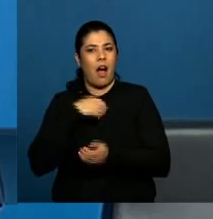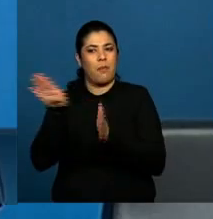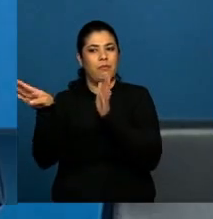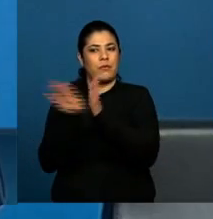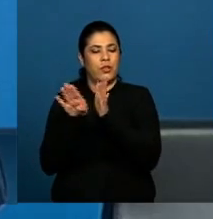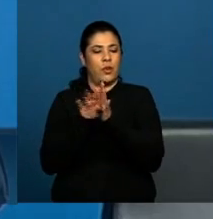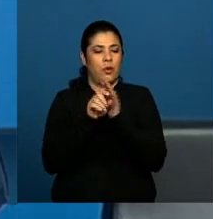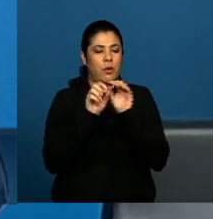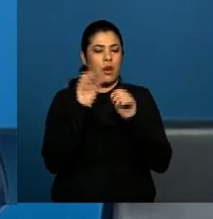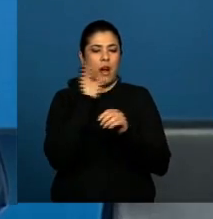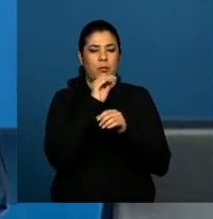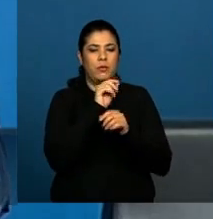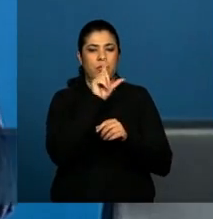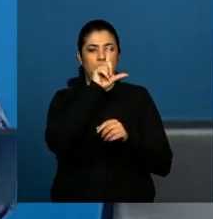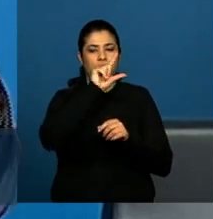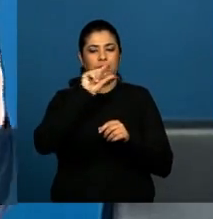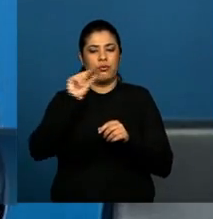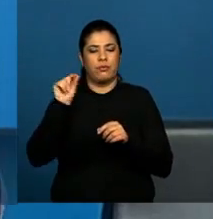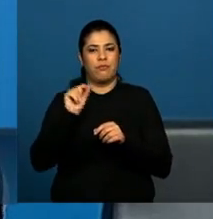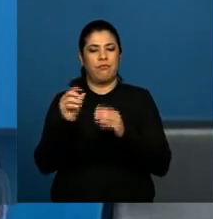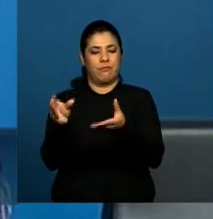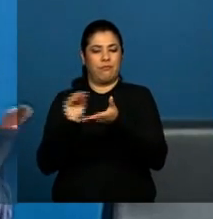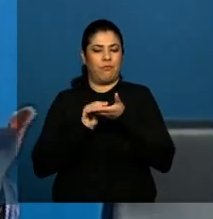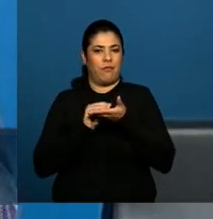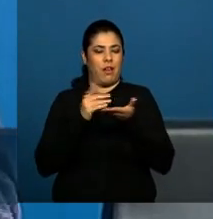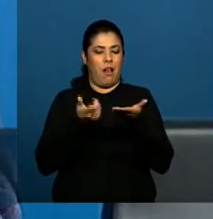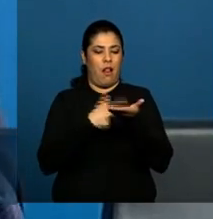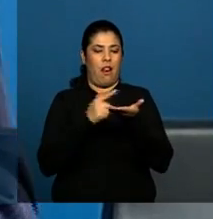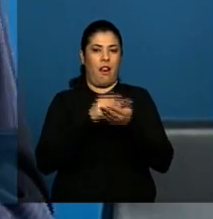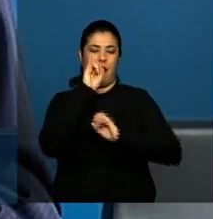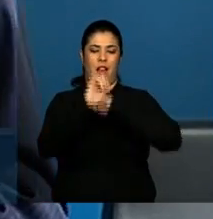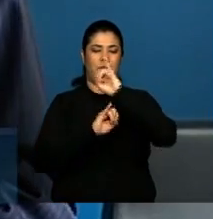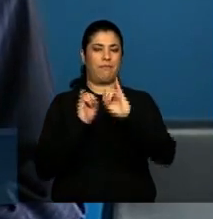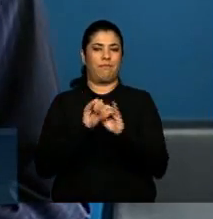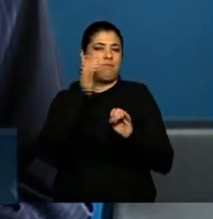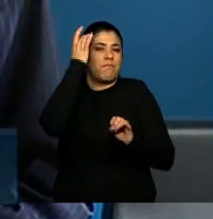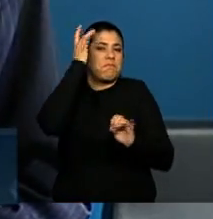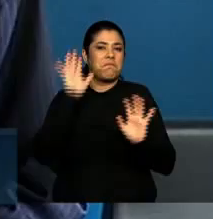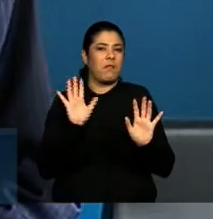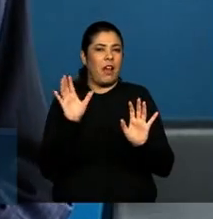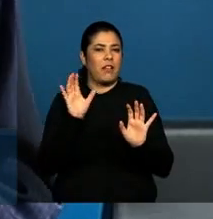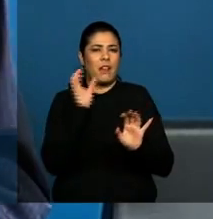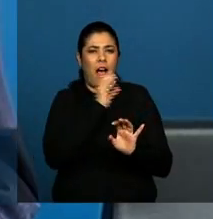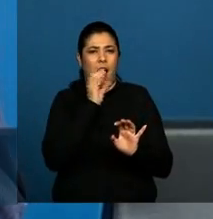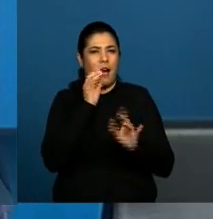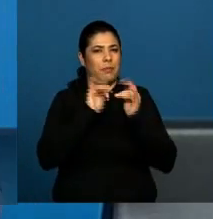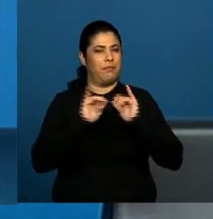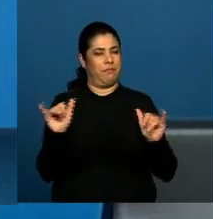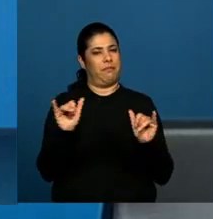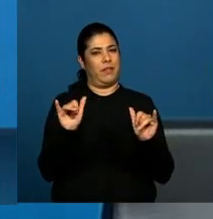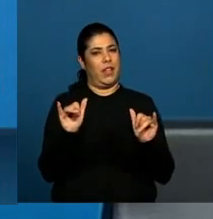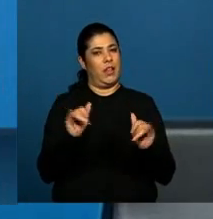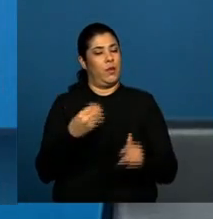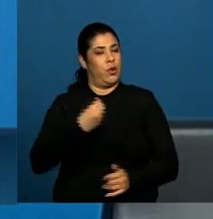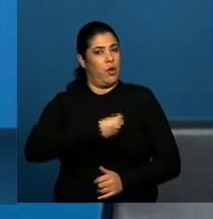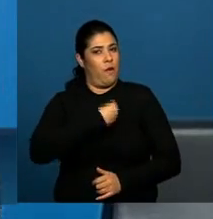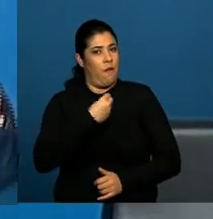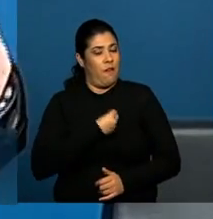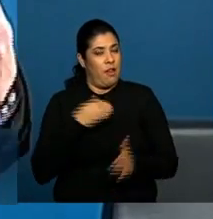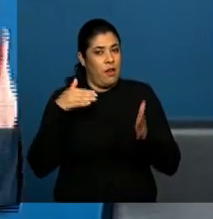sistema que vivia e vive os limites da sua expansão física